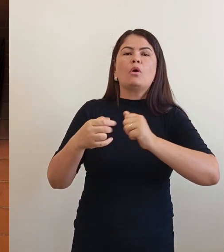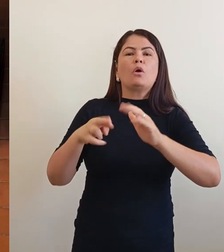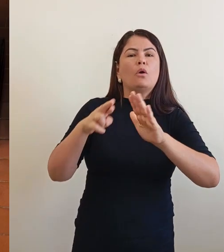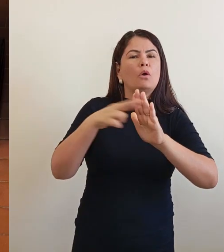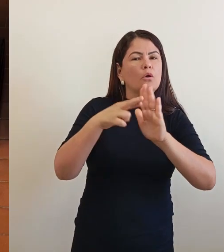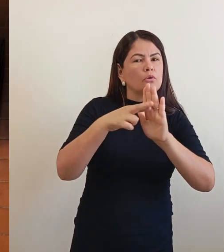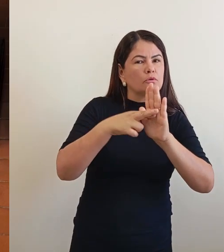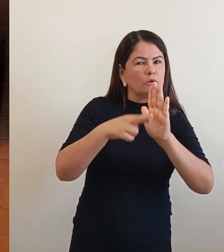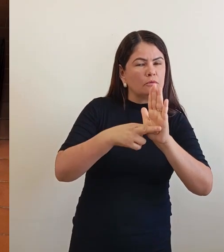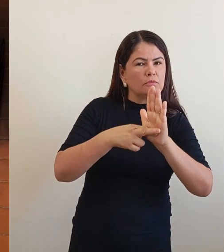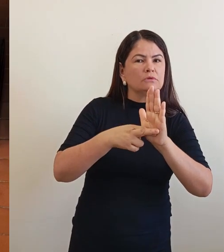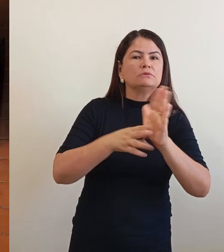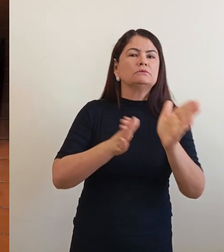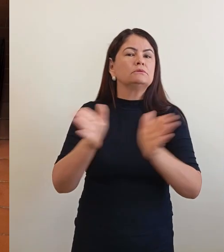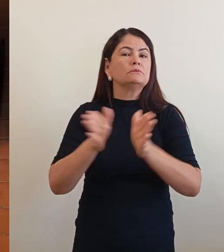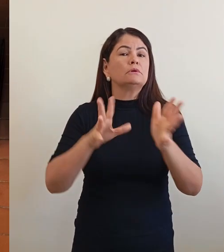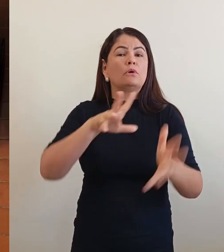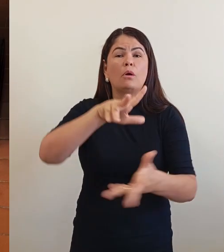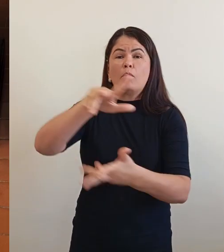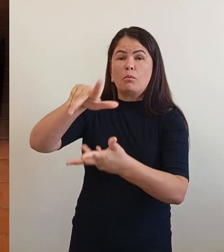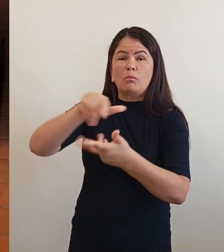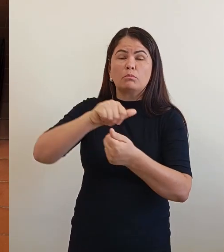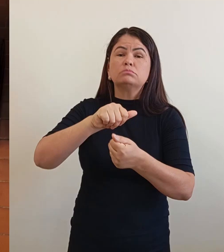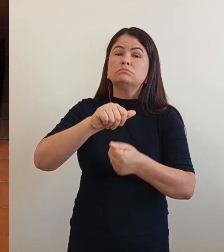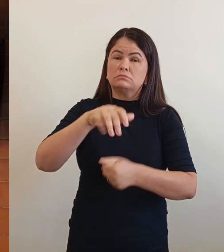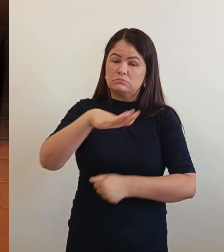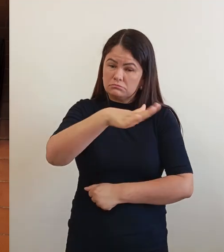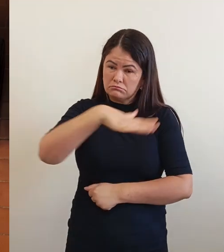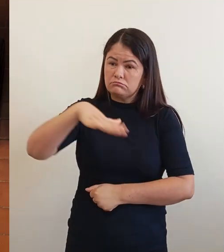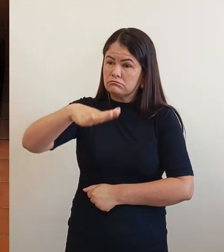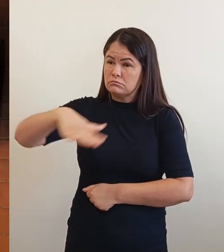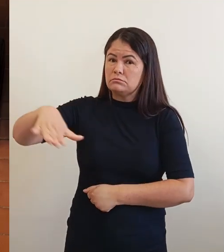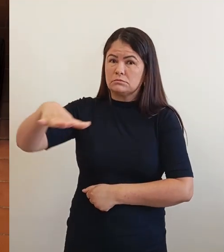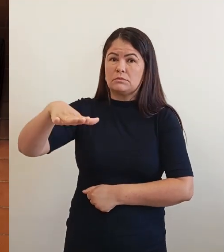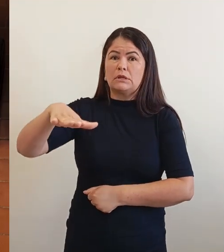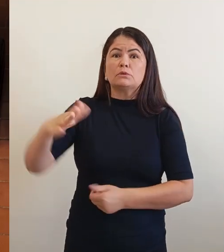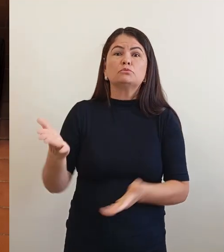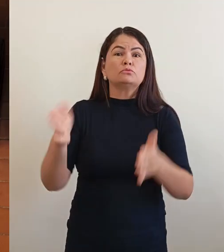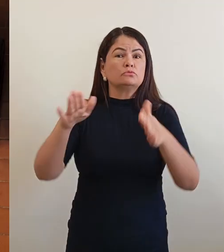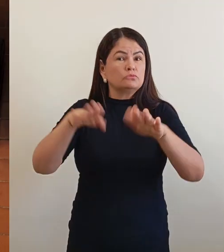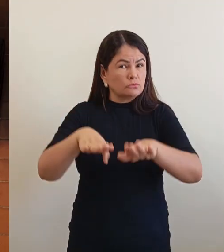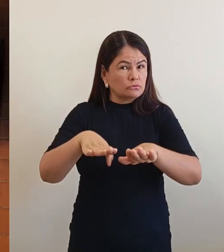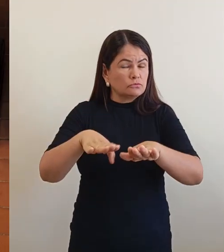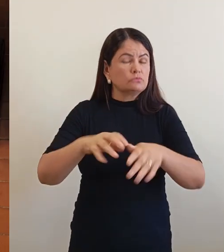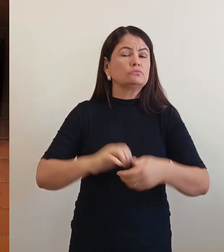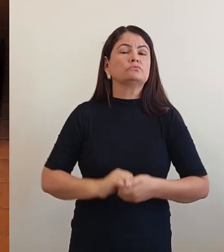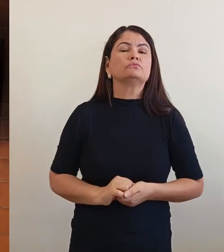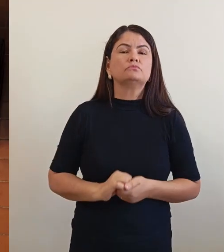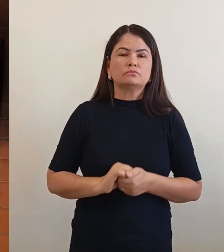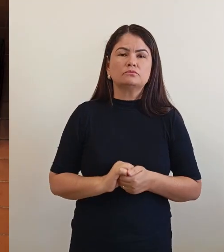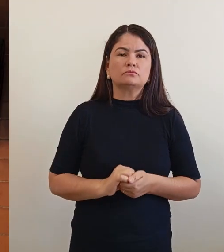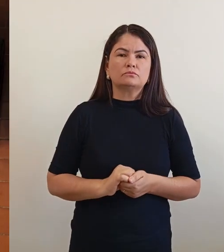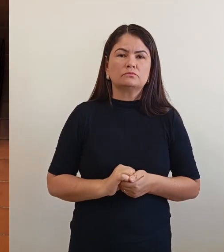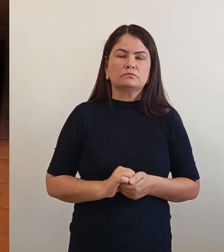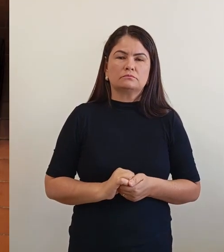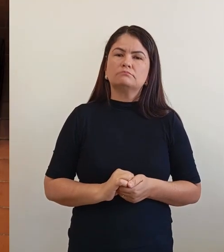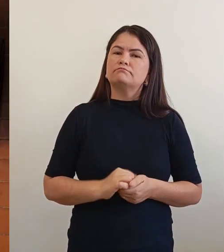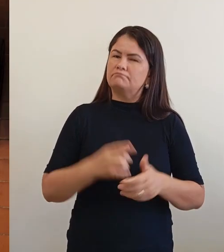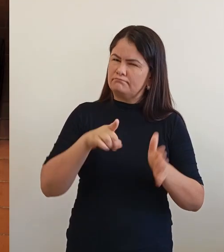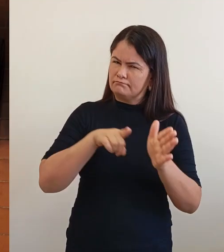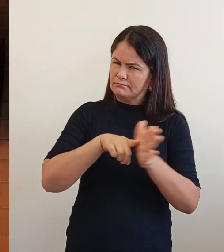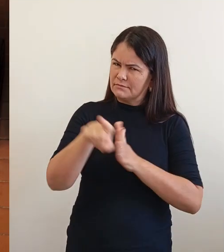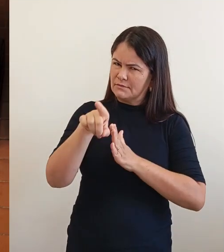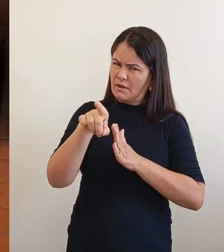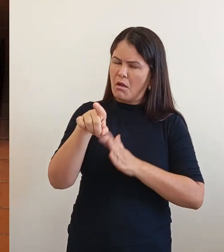de maneira que se tornem ambientes mais inclusivos? Essa pergunta aqui, eu falei que ela é boa, vocês pegou essa